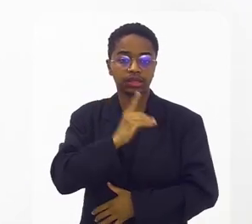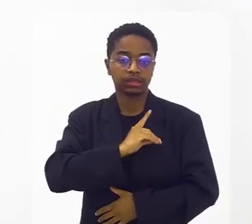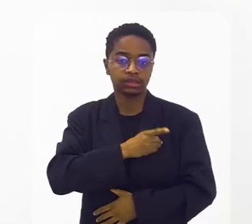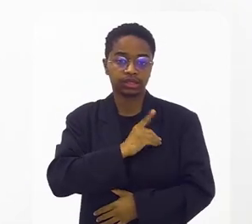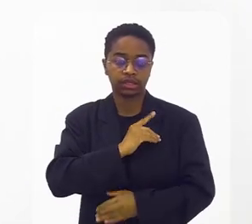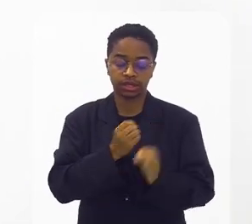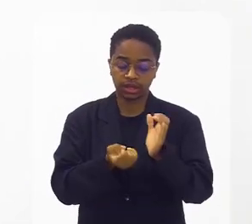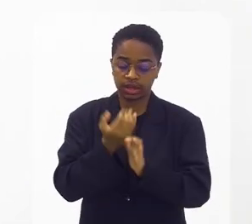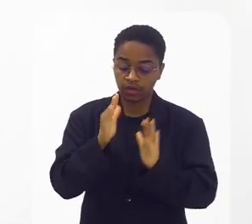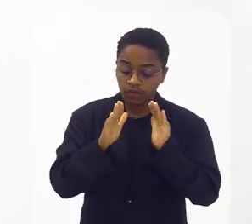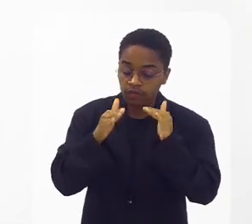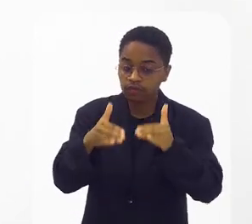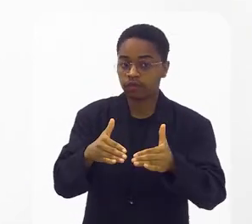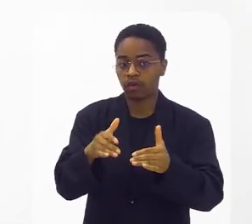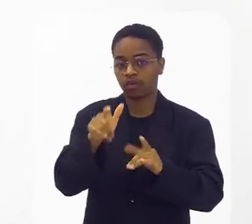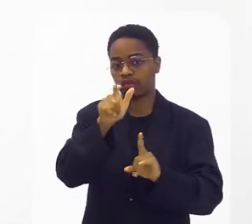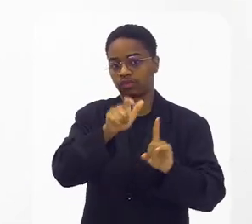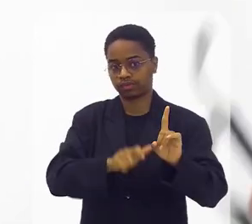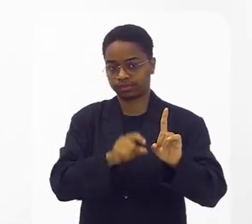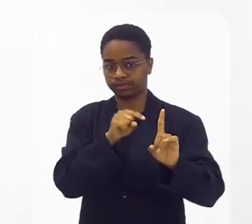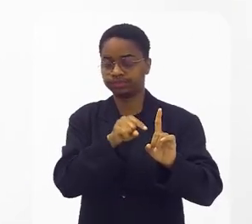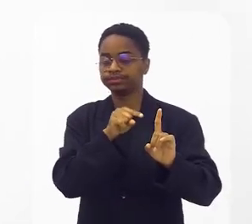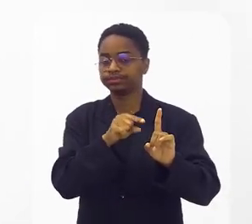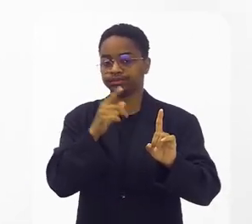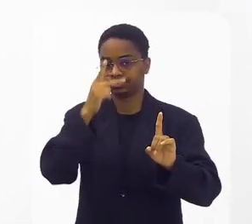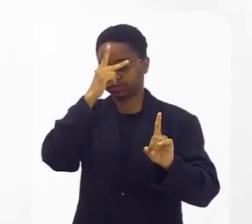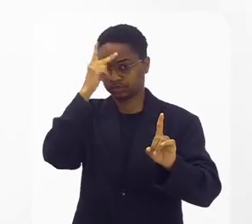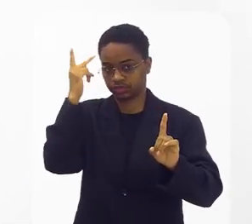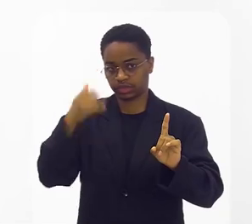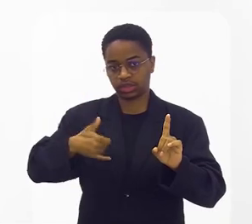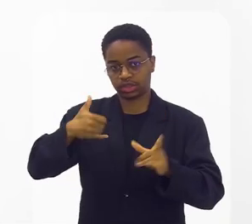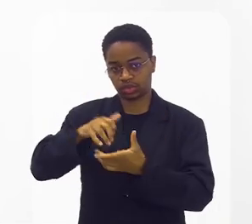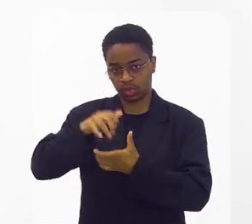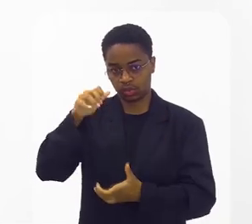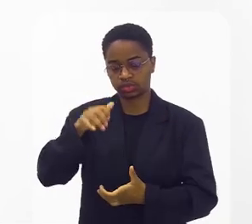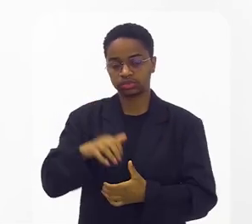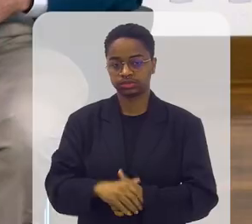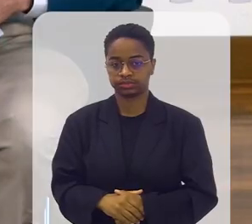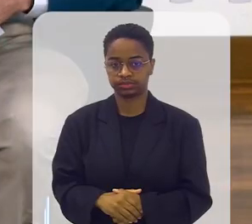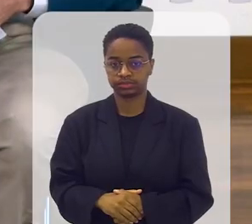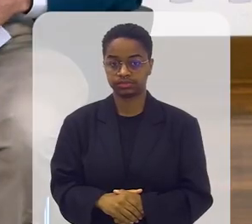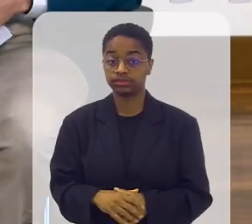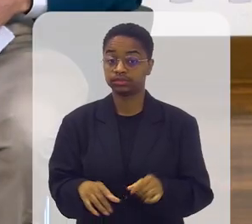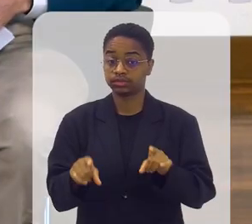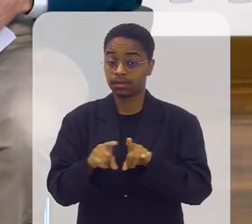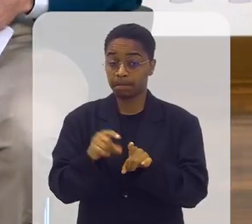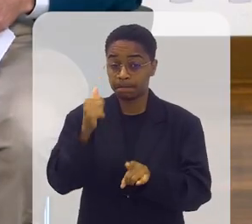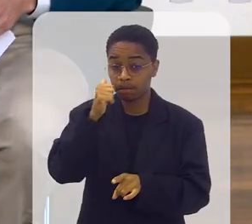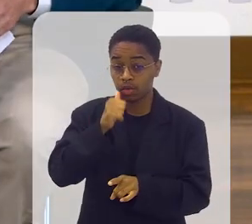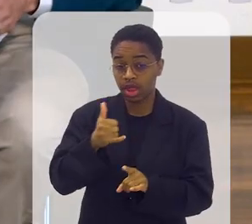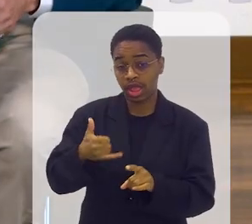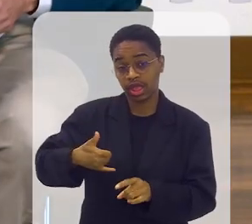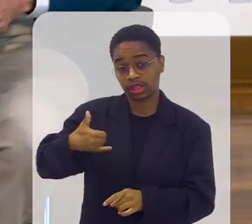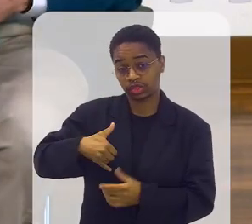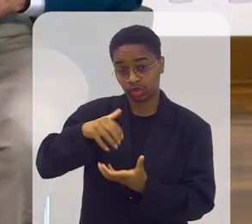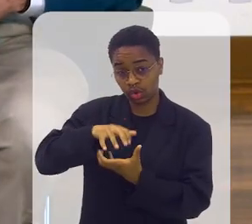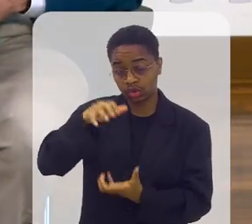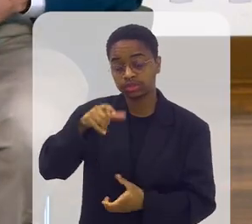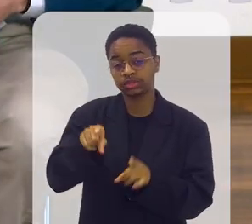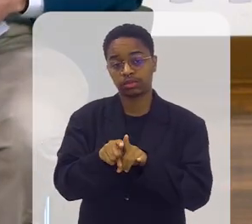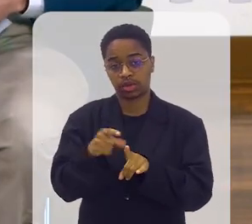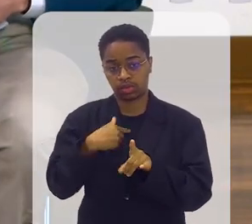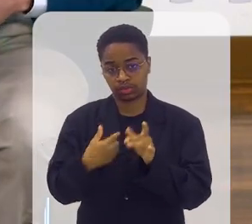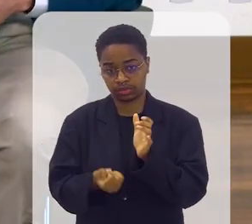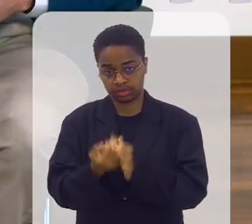especializada na violência contra a pessoa idosa, as mulheres idosas, tem outra